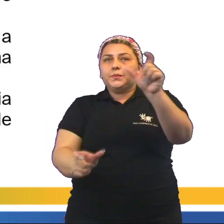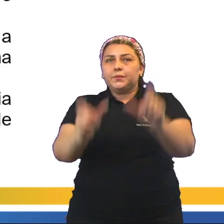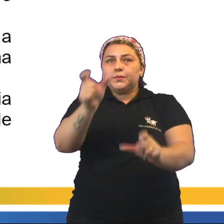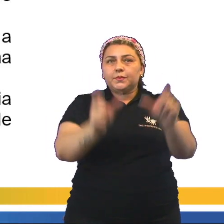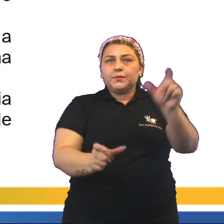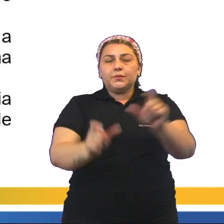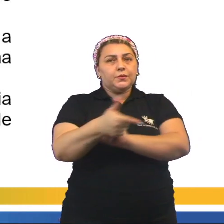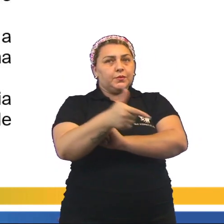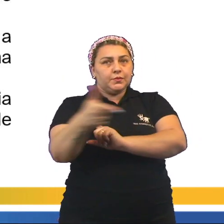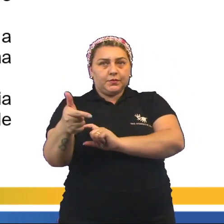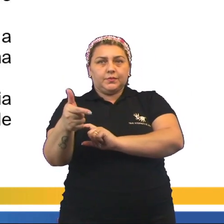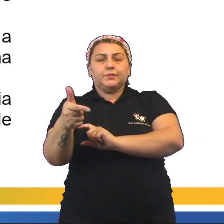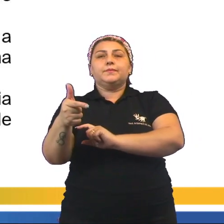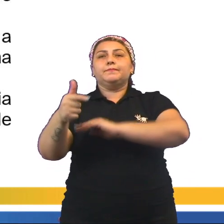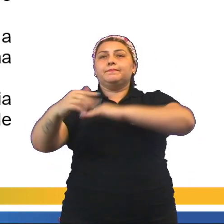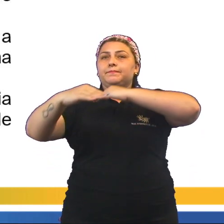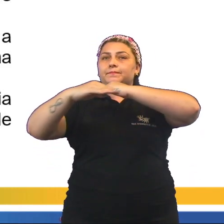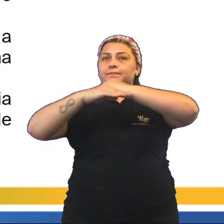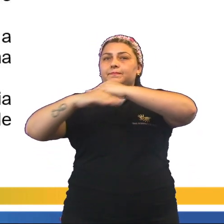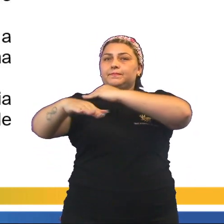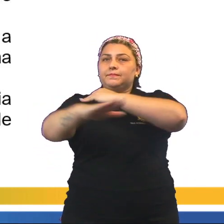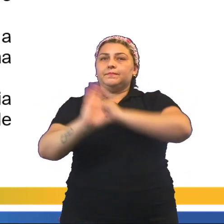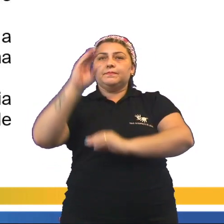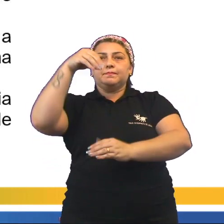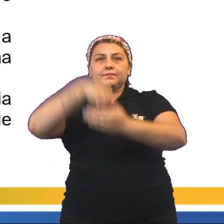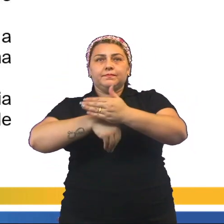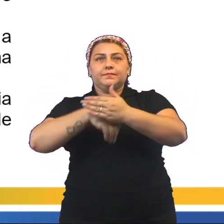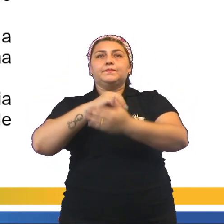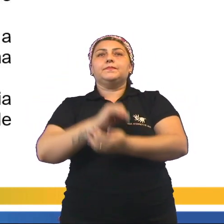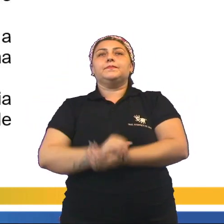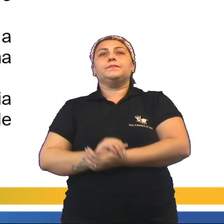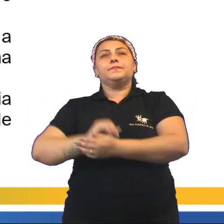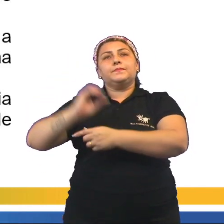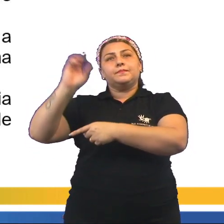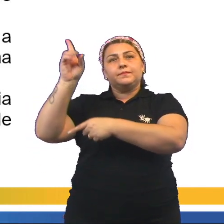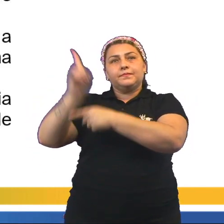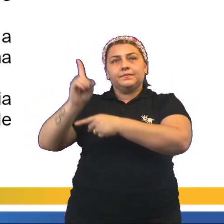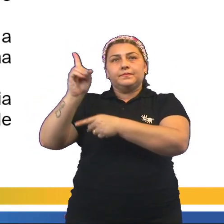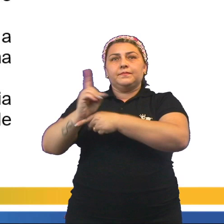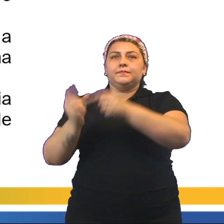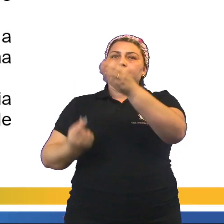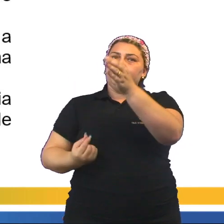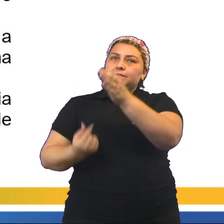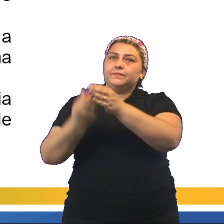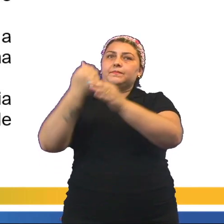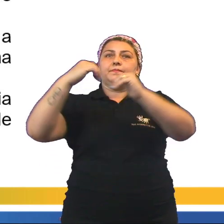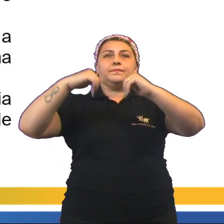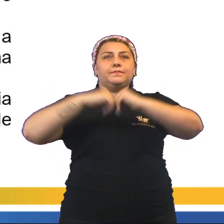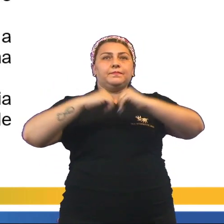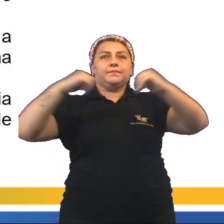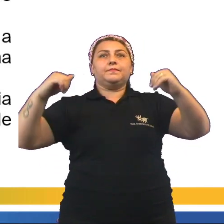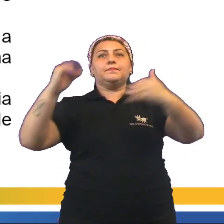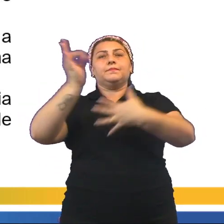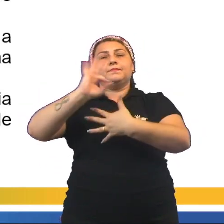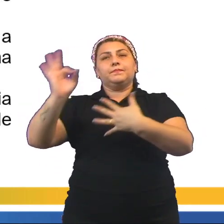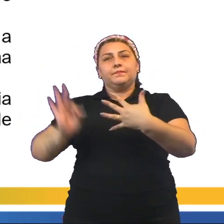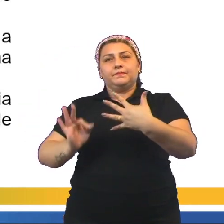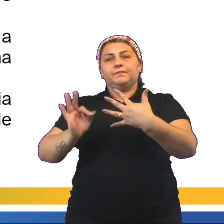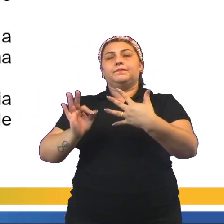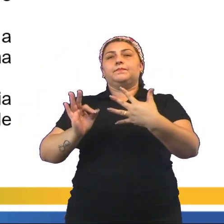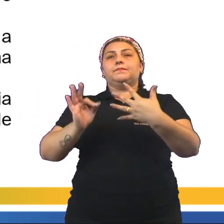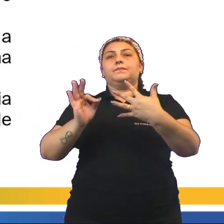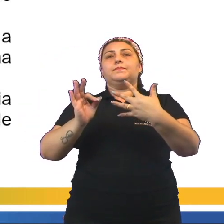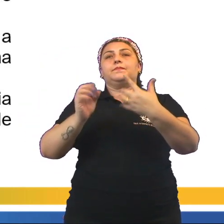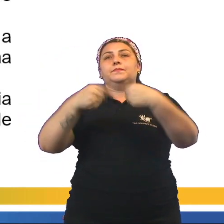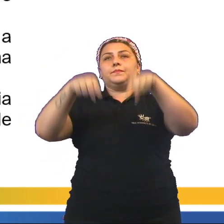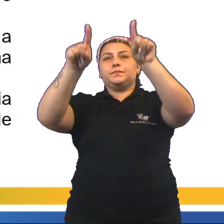não são sentidas pelos indivíduos de uma sociedade. Alternativa D, o capitalista divide